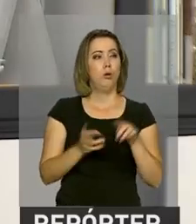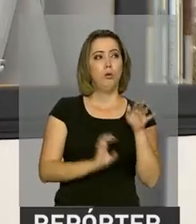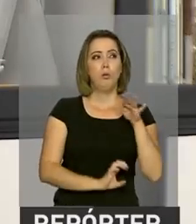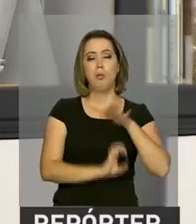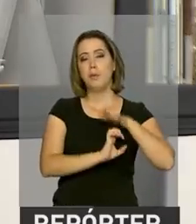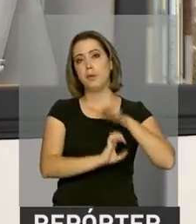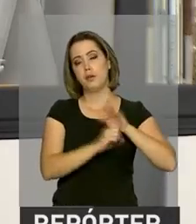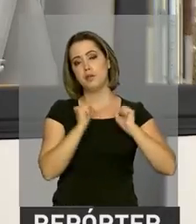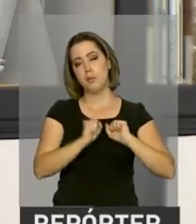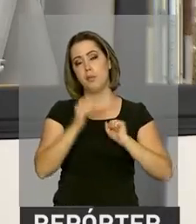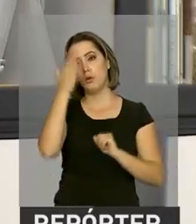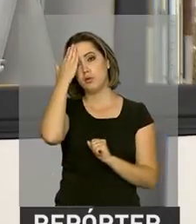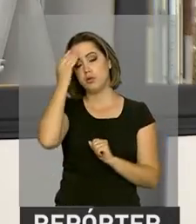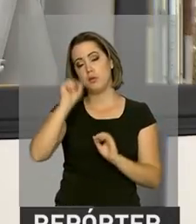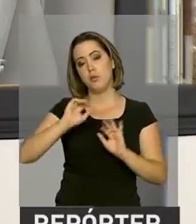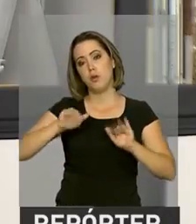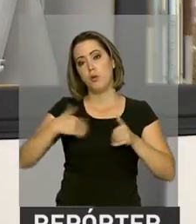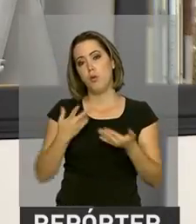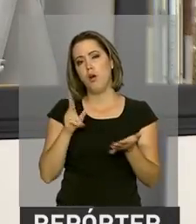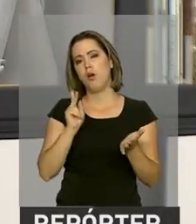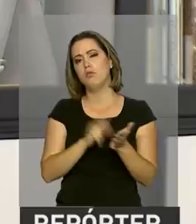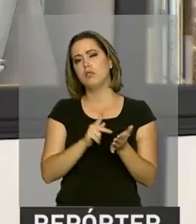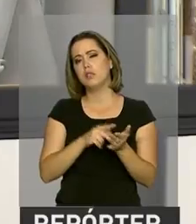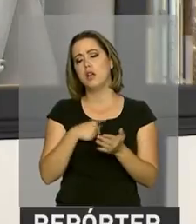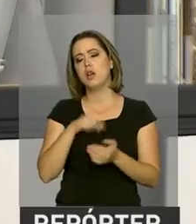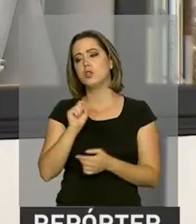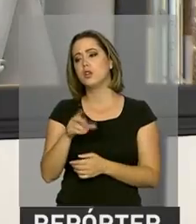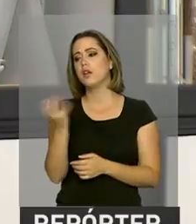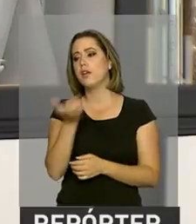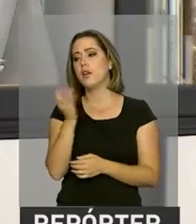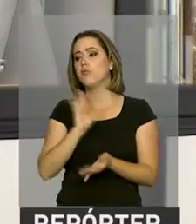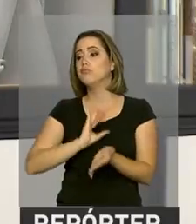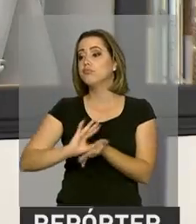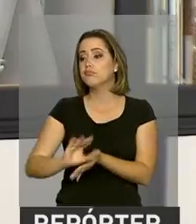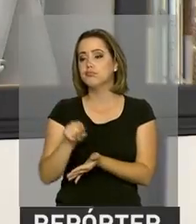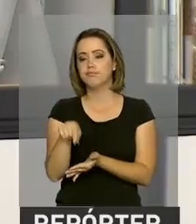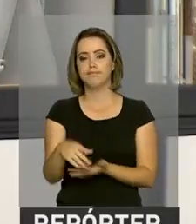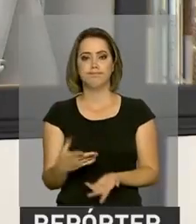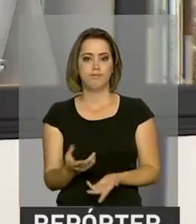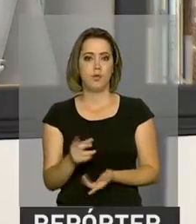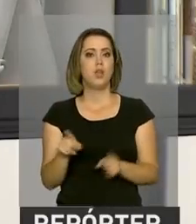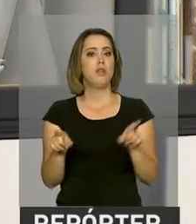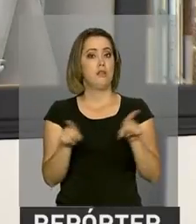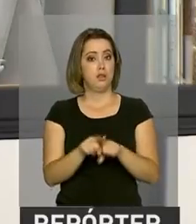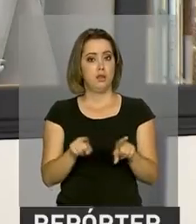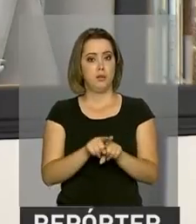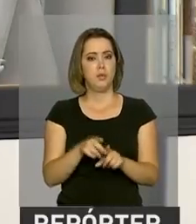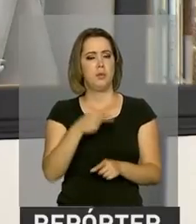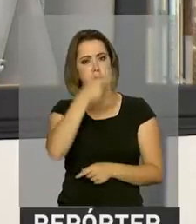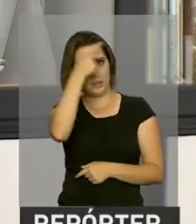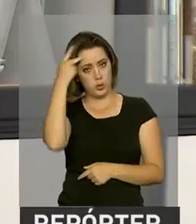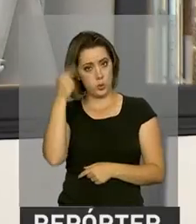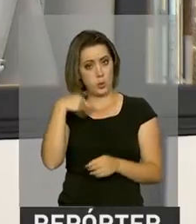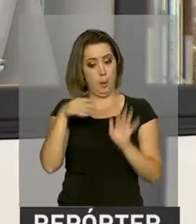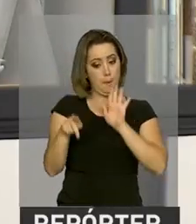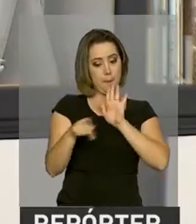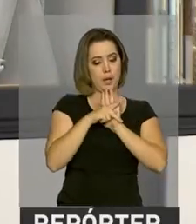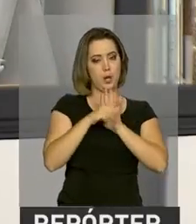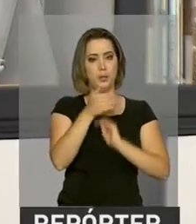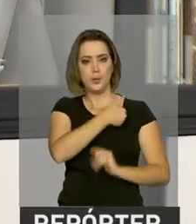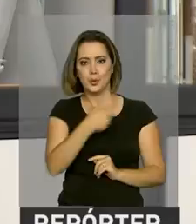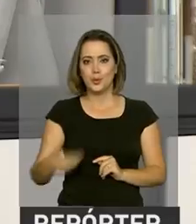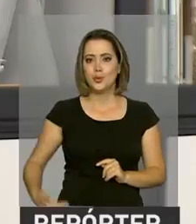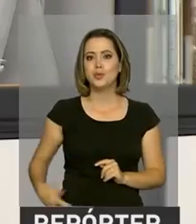qual é a realidade no município ou no estado em que ela quer fazer um investimento. E também, para um gestor de política pública, ele pode